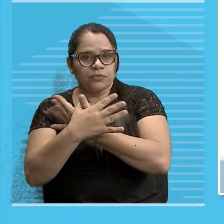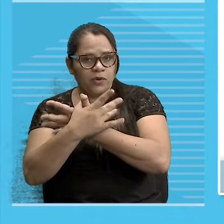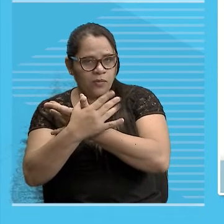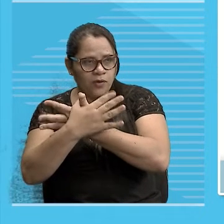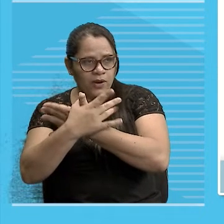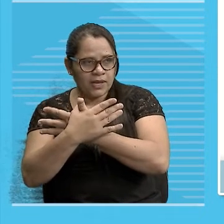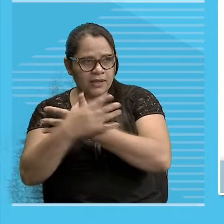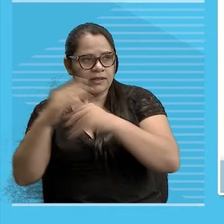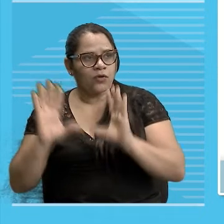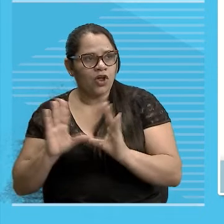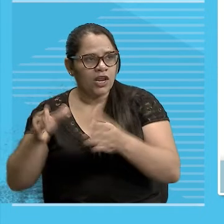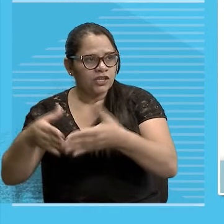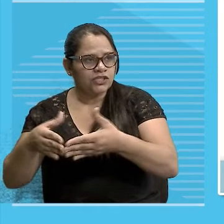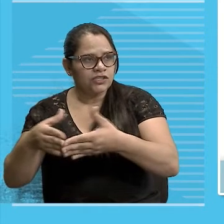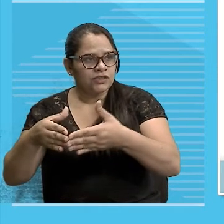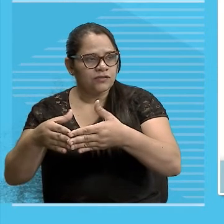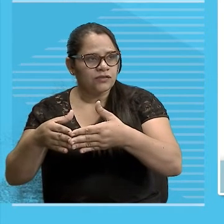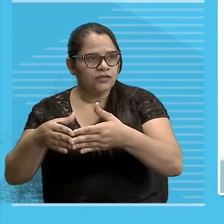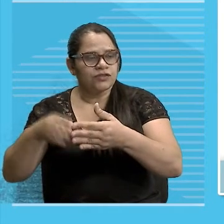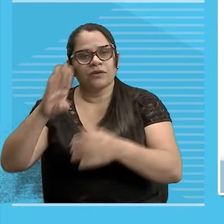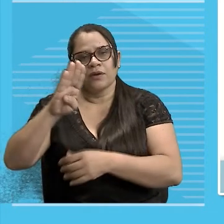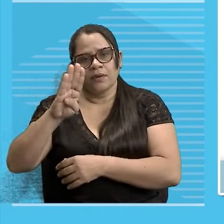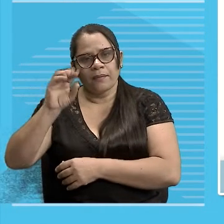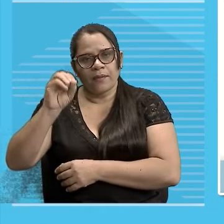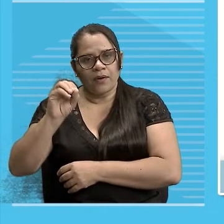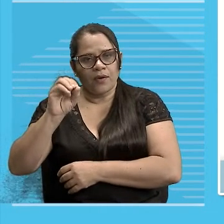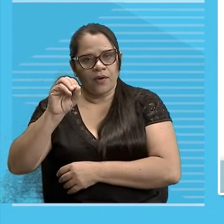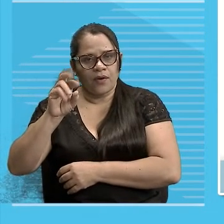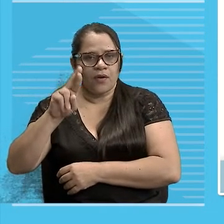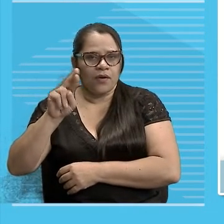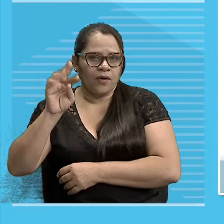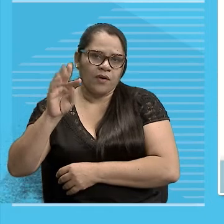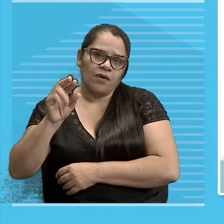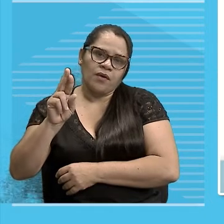O coletivo Coletivo